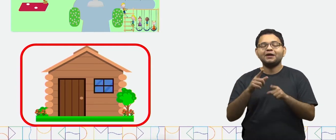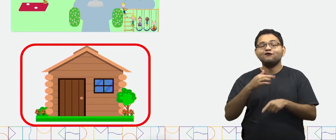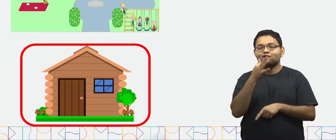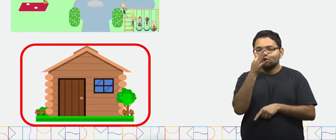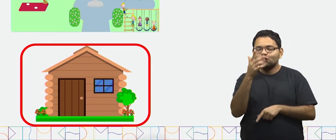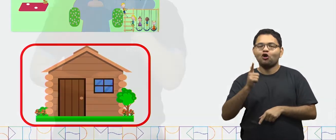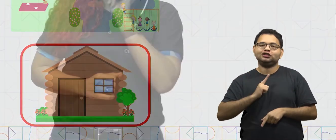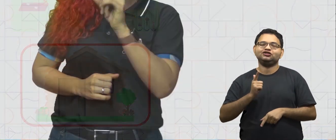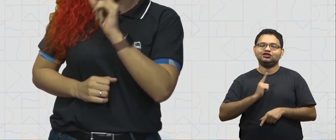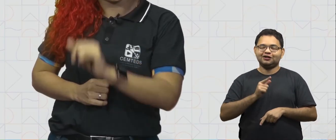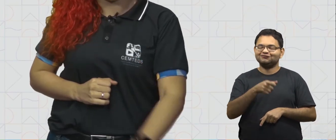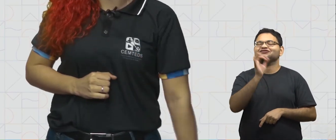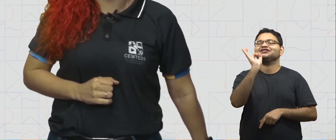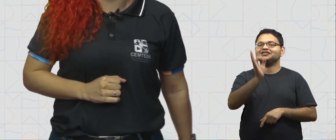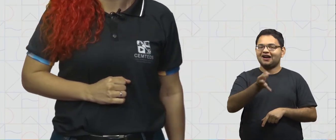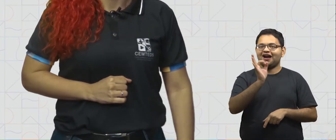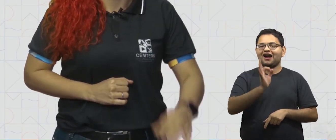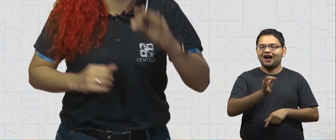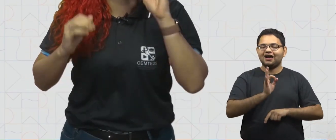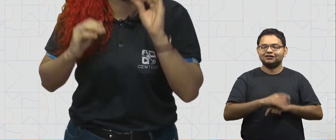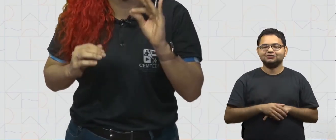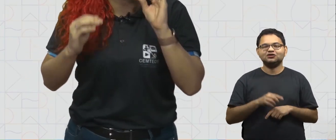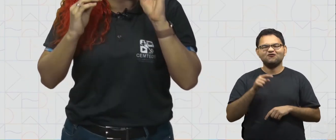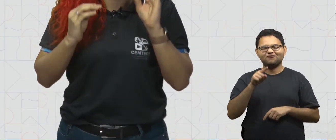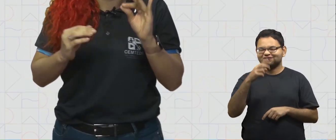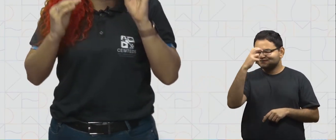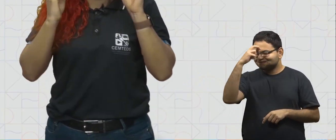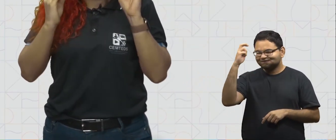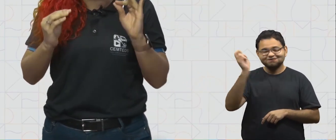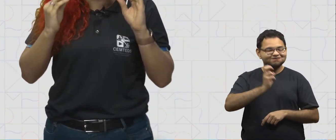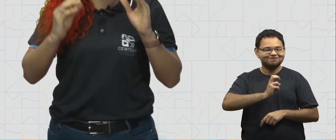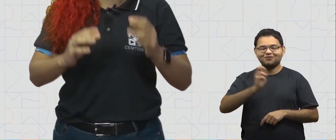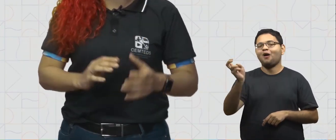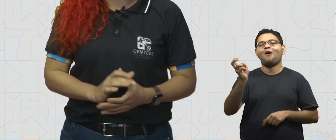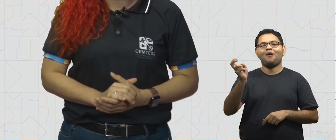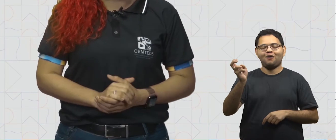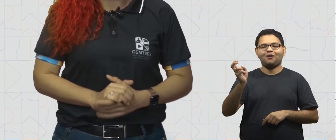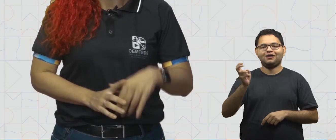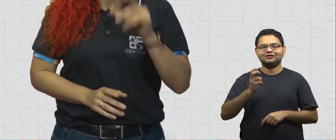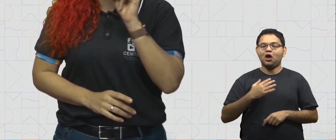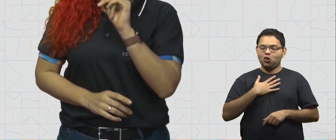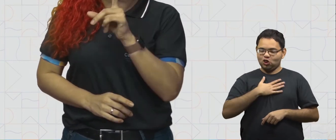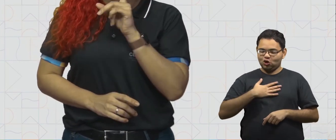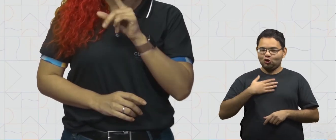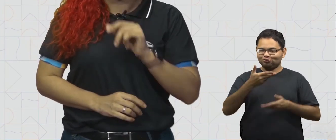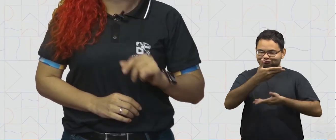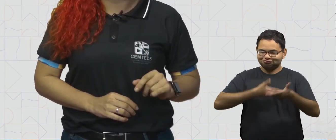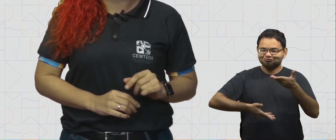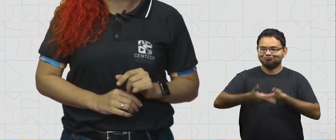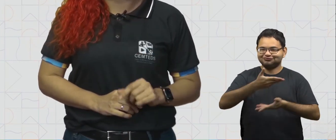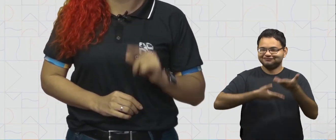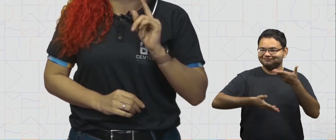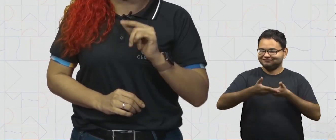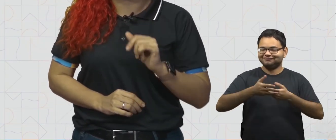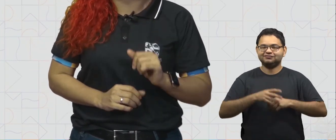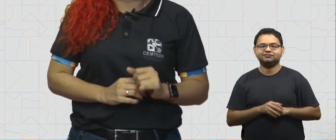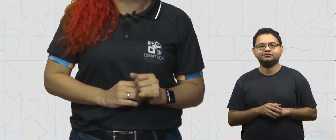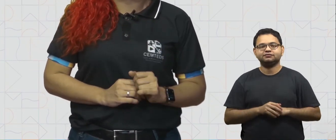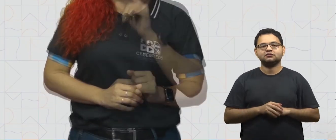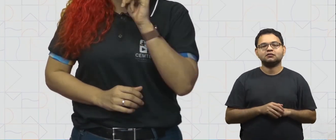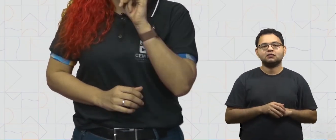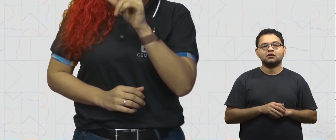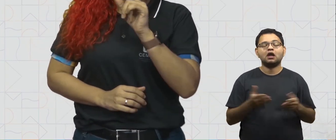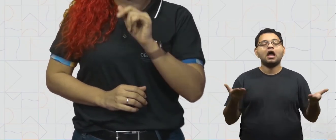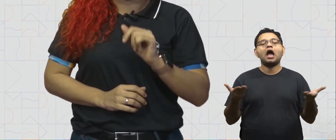tinha flores. Isso mesmo, você é uma criança muito esperta. Gostei da sua participação nessa